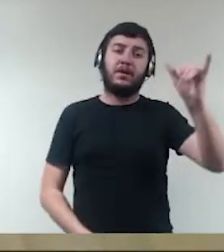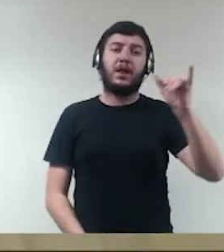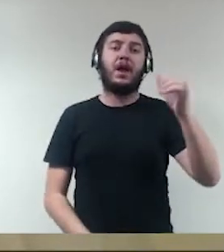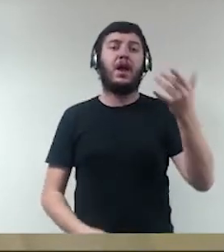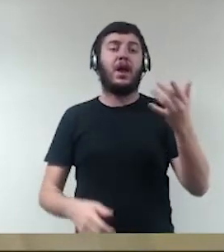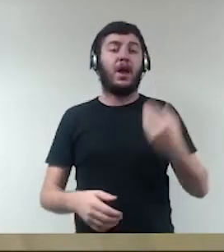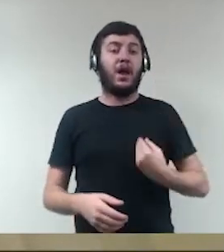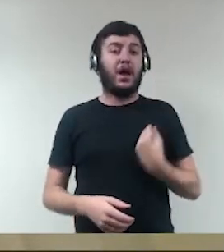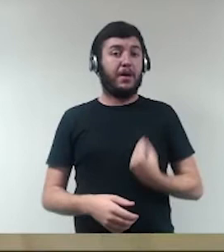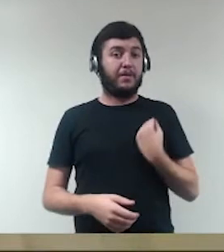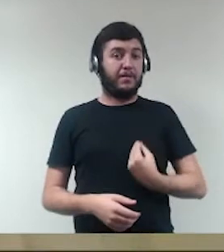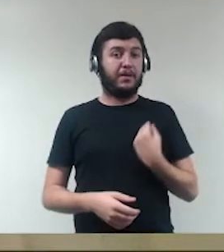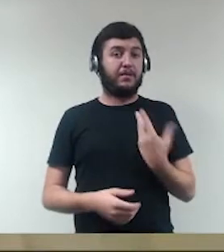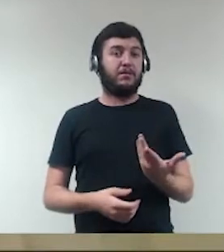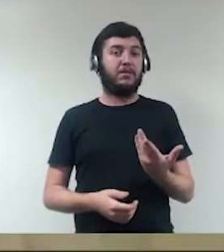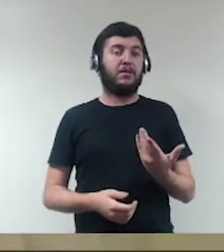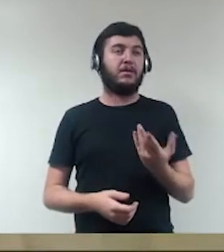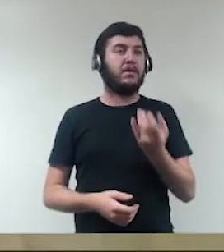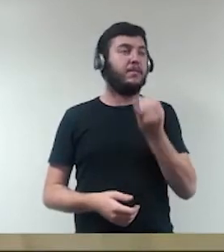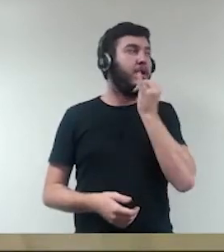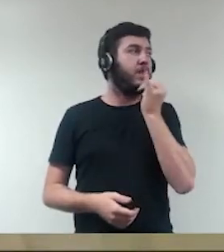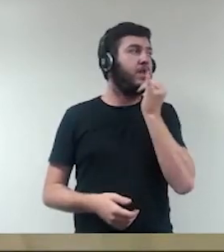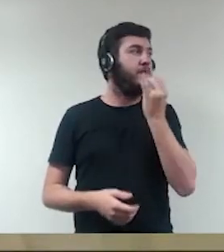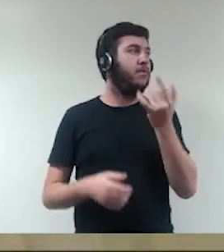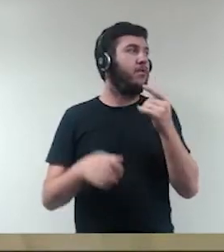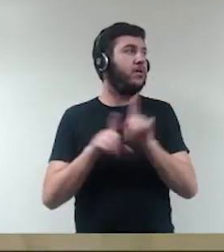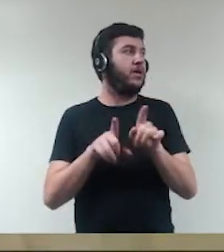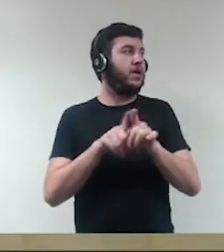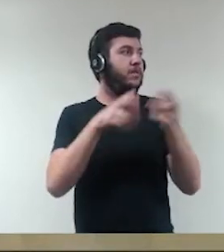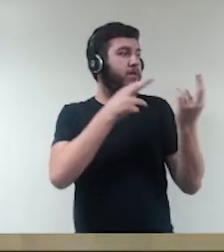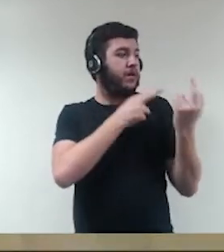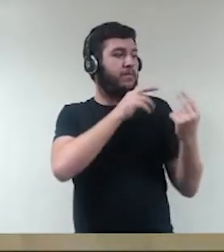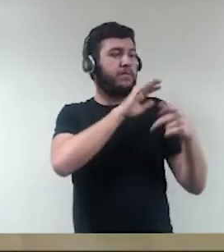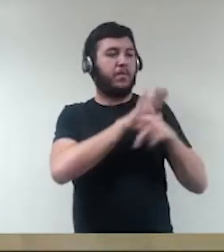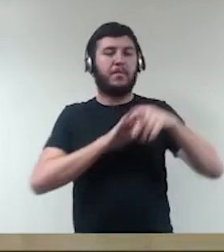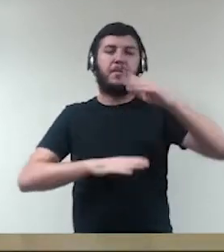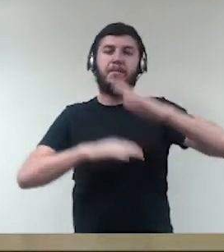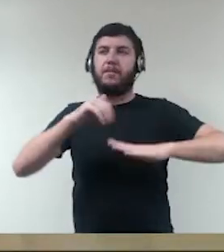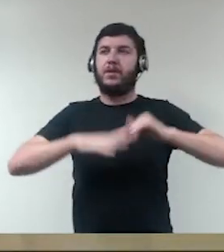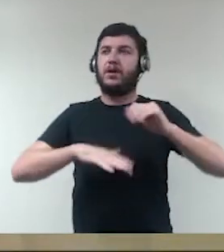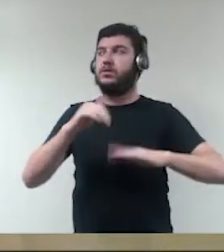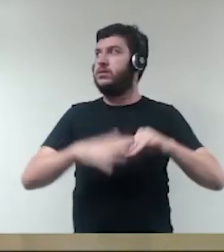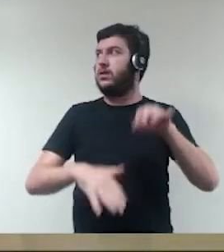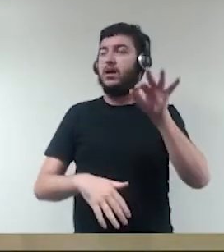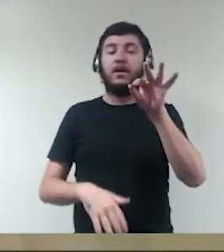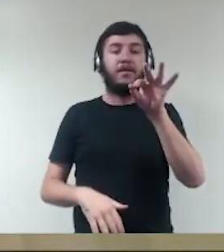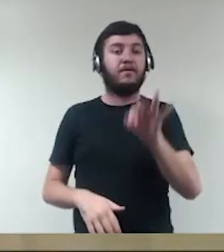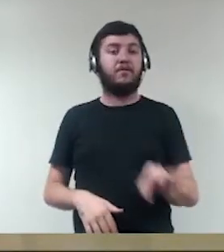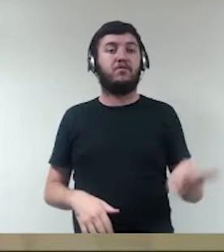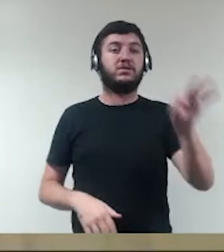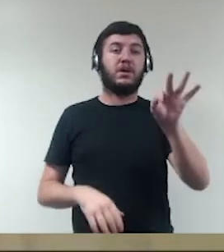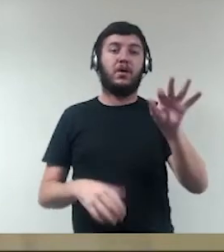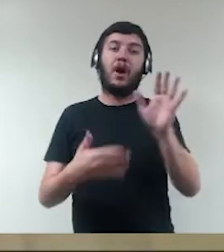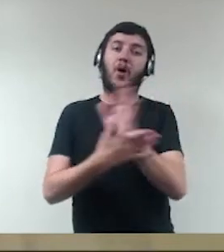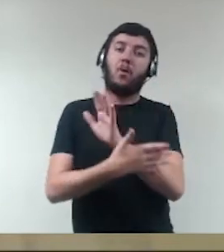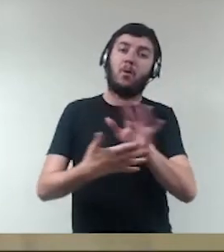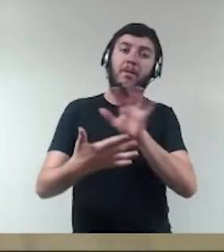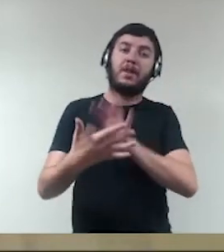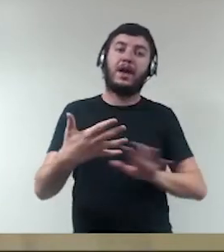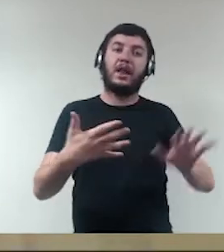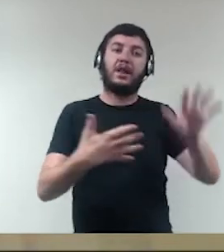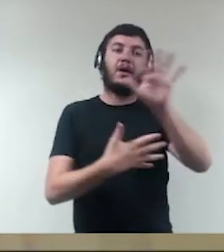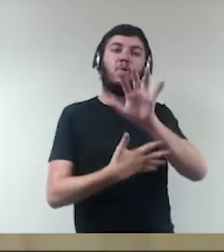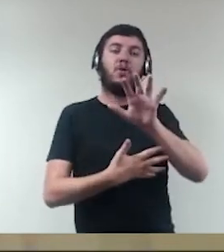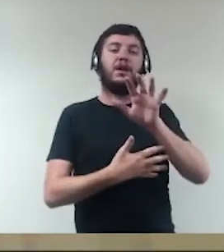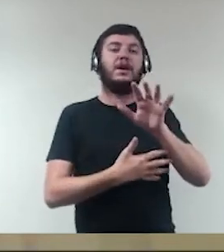excessivo em ser pessoalmente responsabilizado pelo exercício da função pública. Algumas categorias de agentes